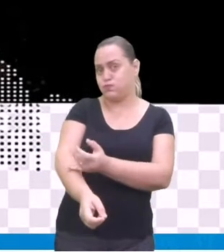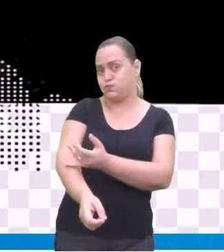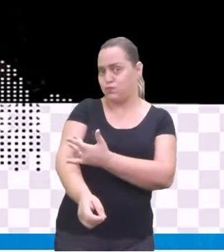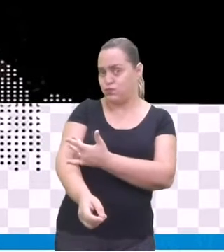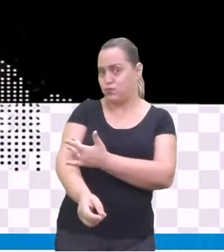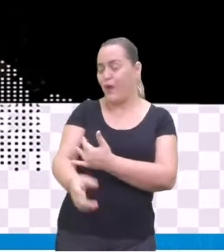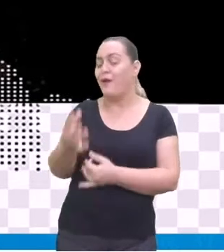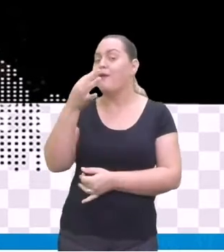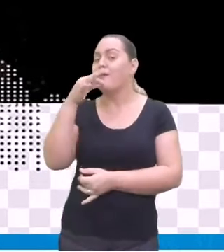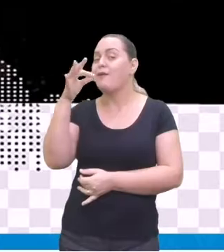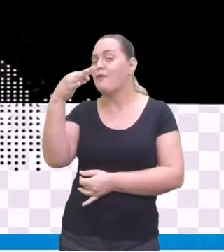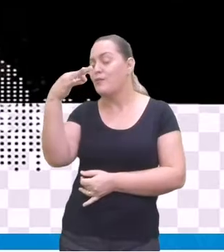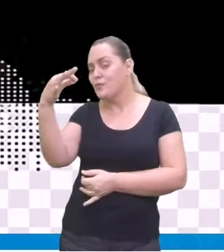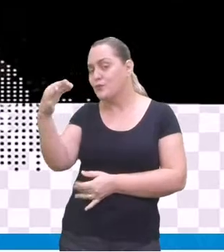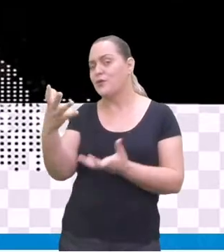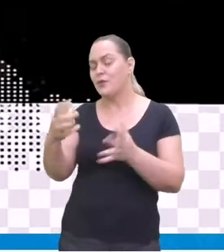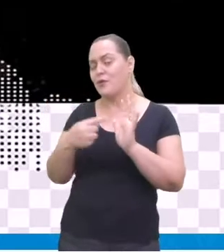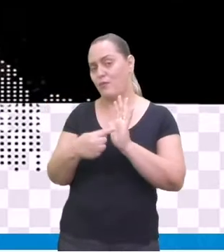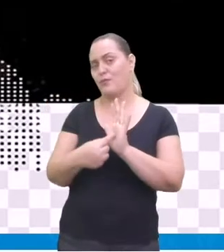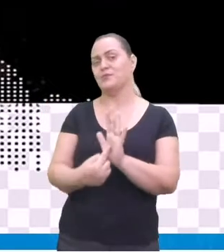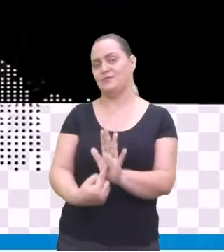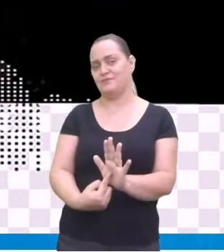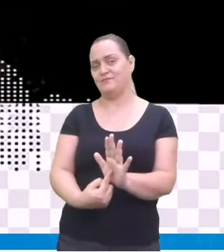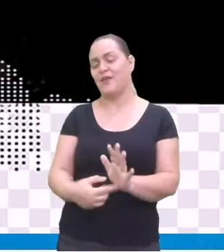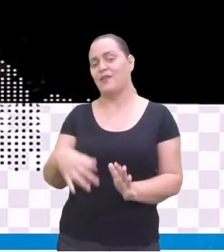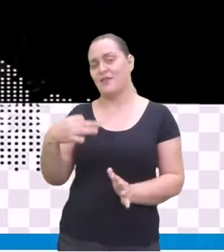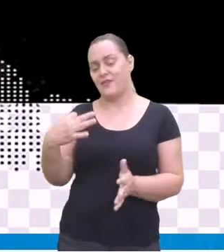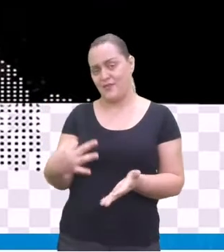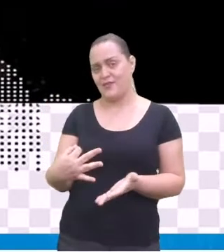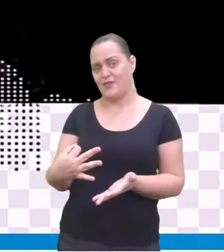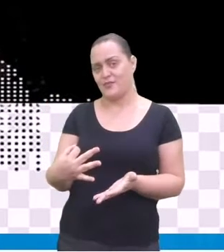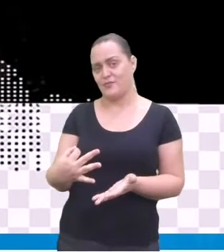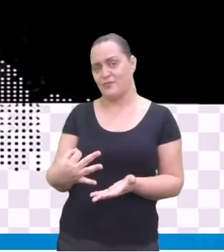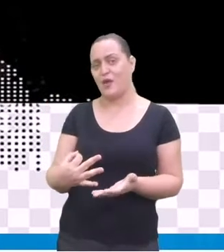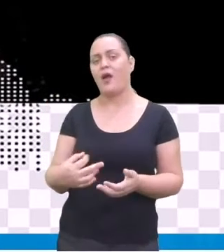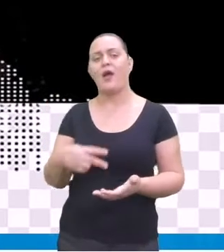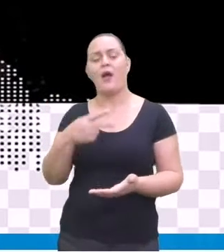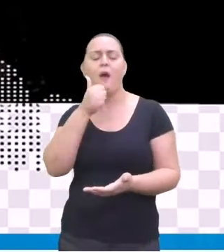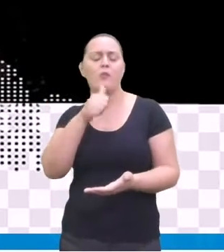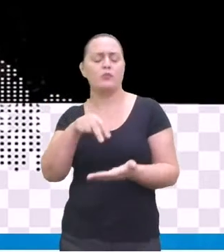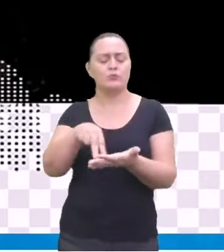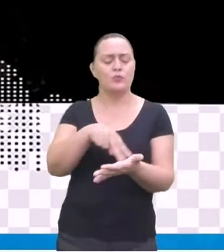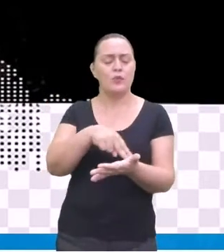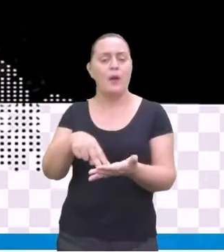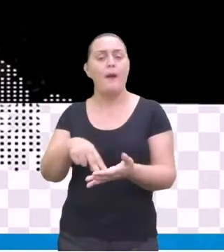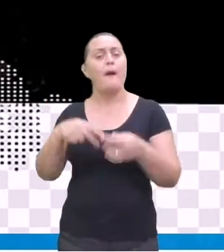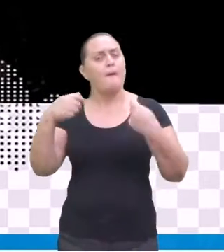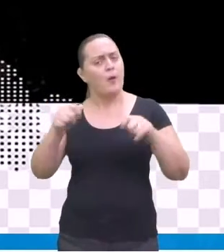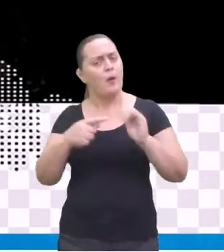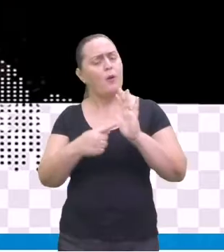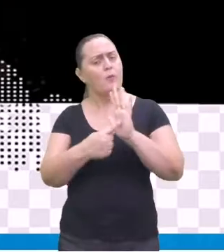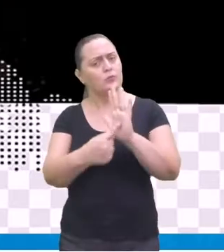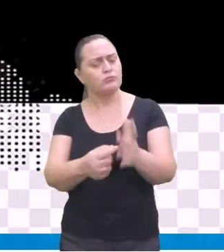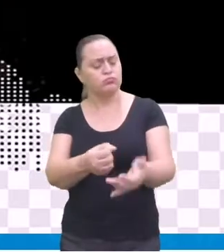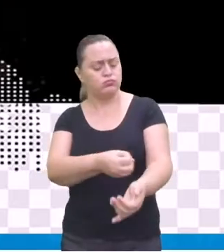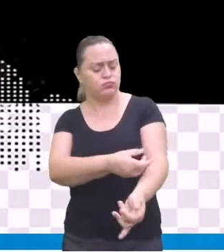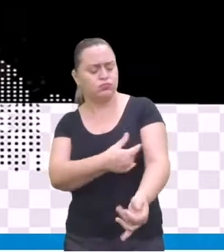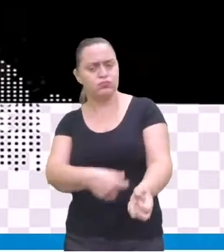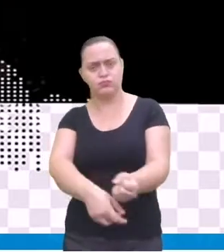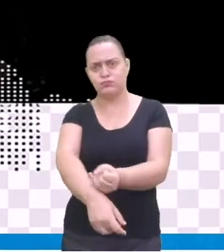durante a improvisações destacadas a qualidade do instrumento.